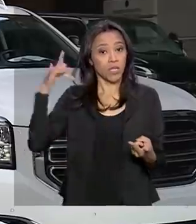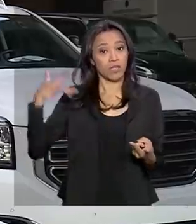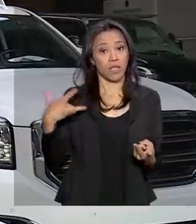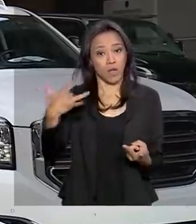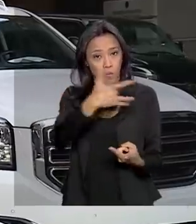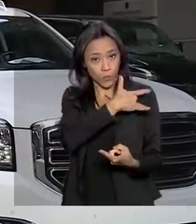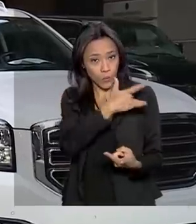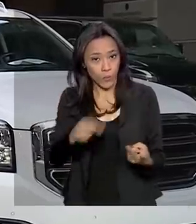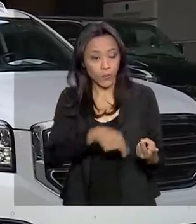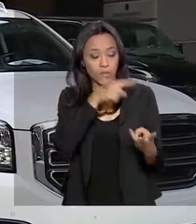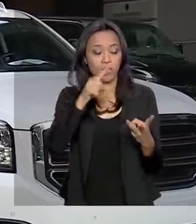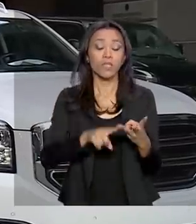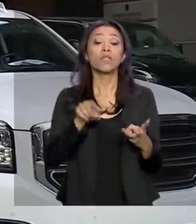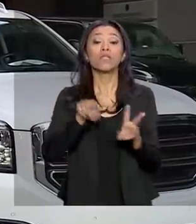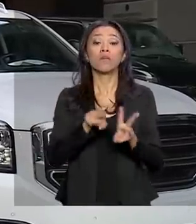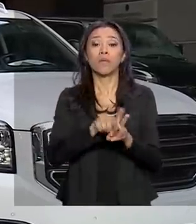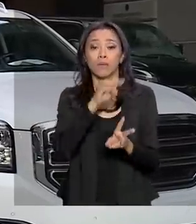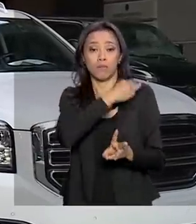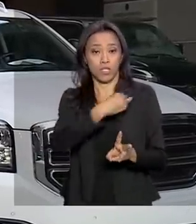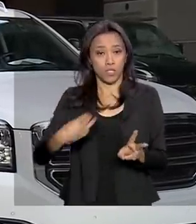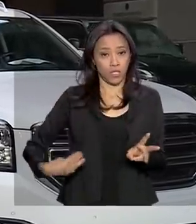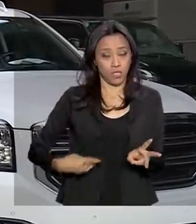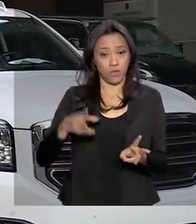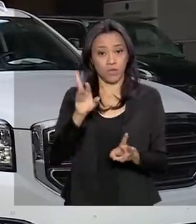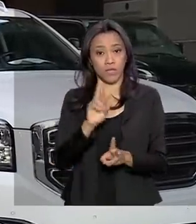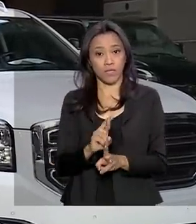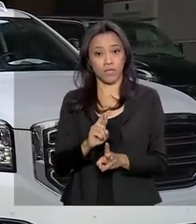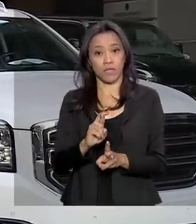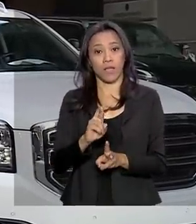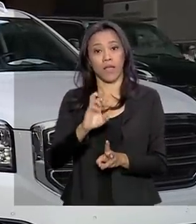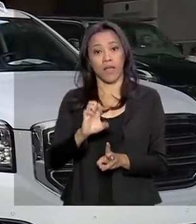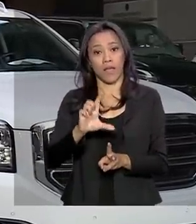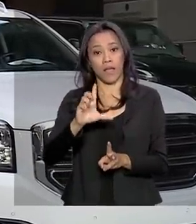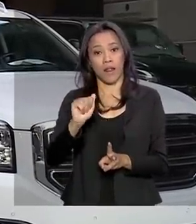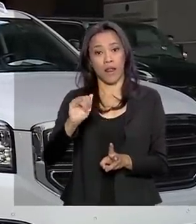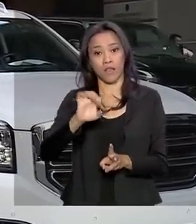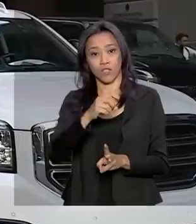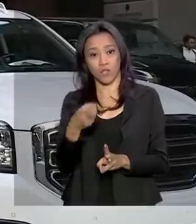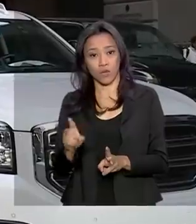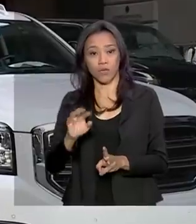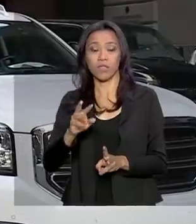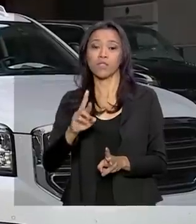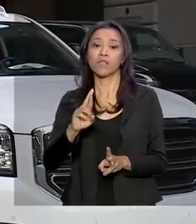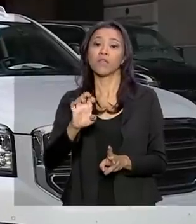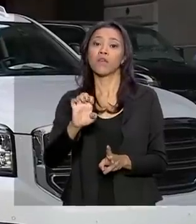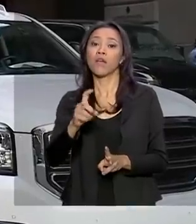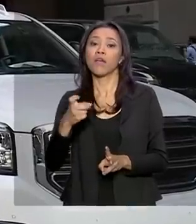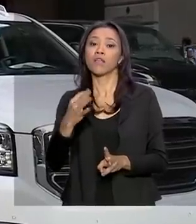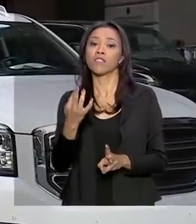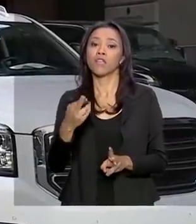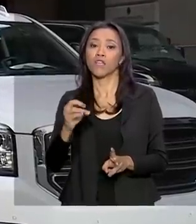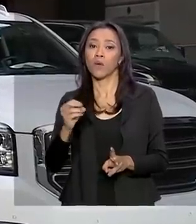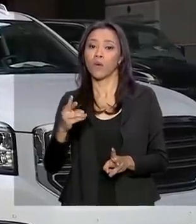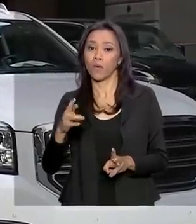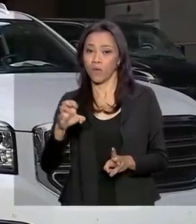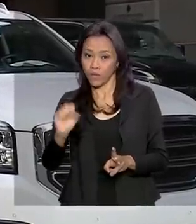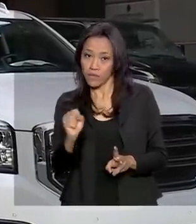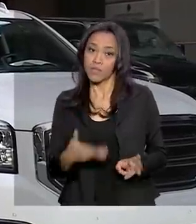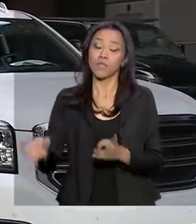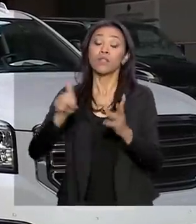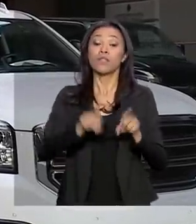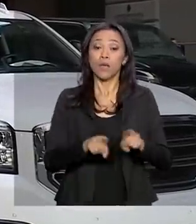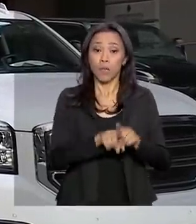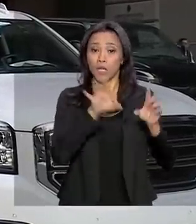Mandetta e também das relações exteriores, Ernesto Araújo. E na comitiva do presidente também vem o